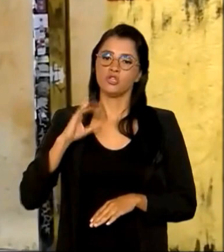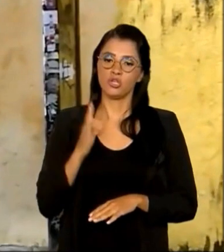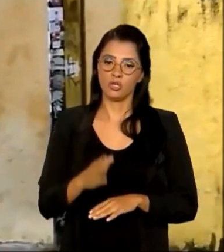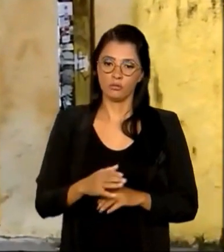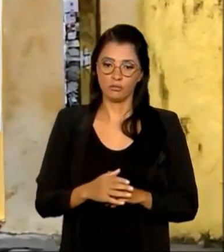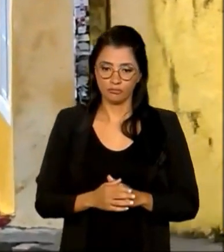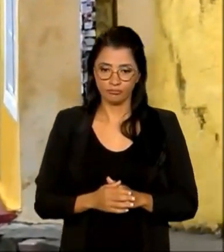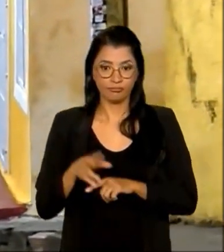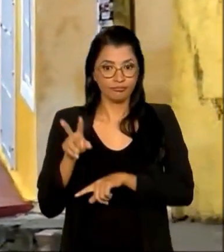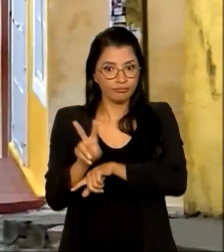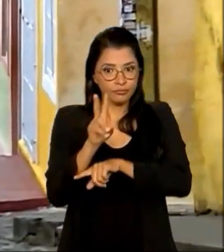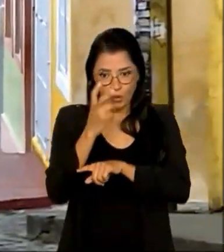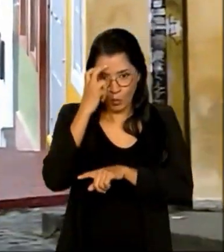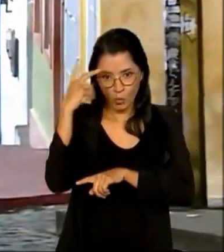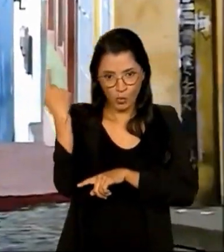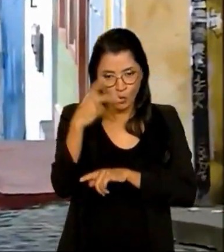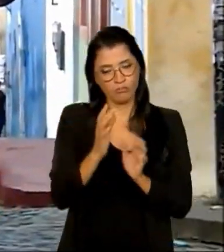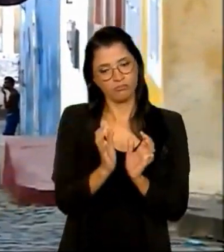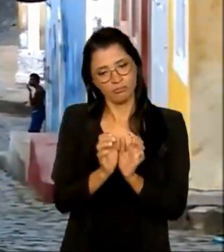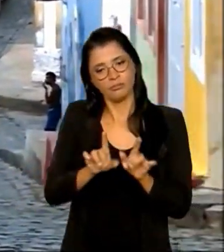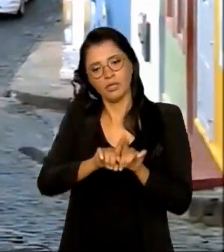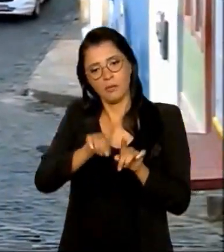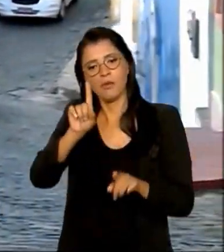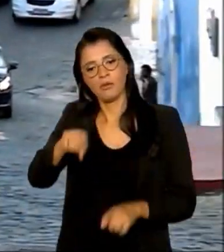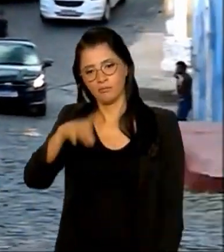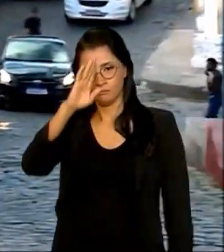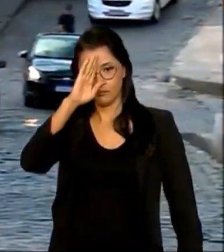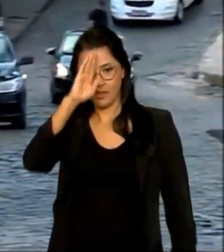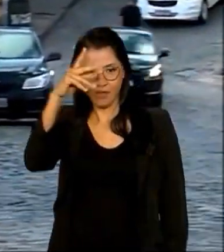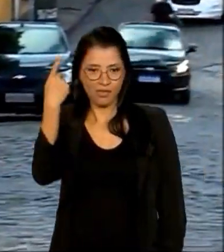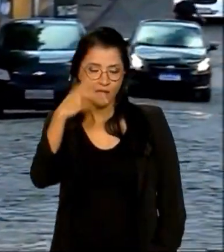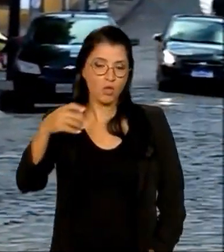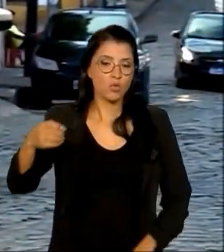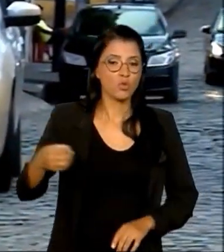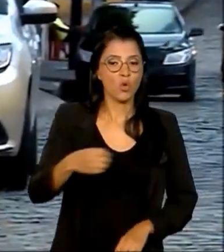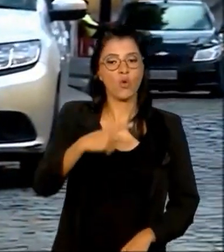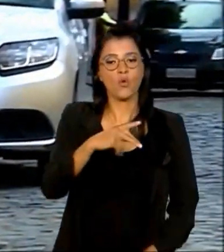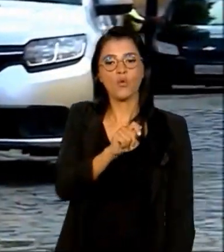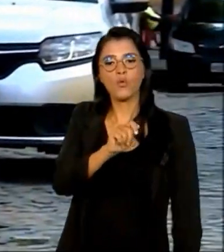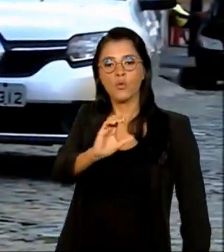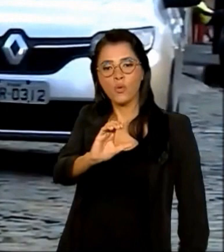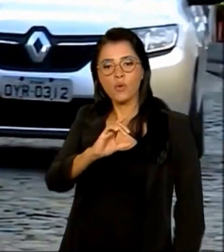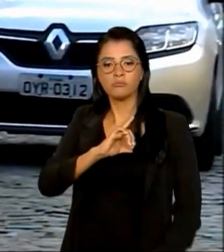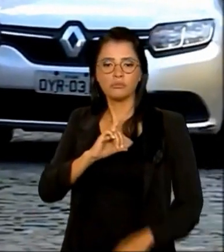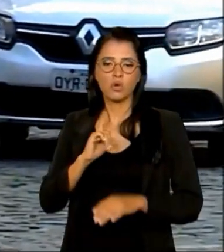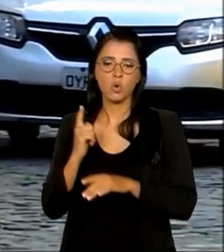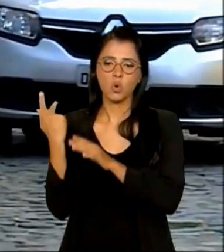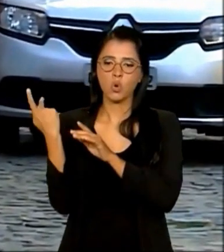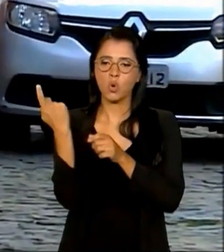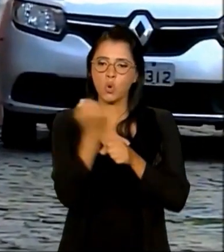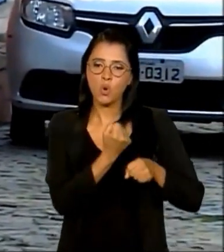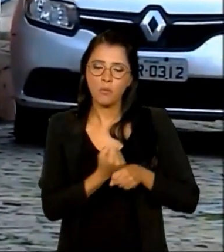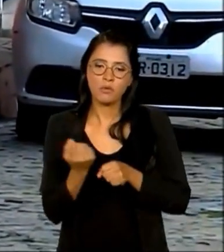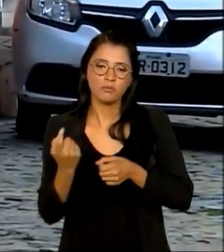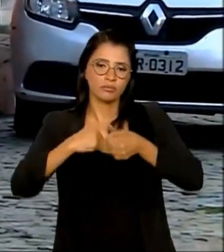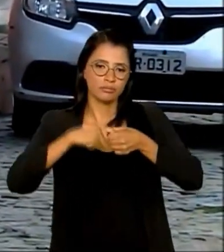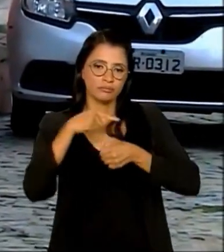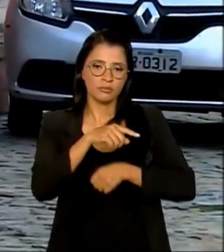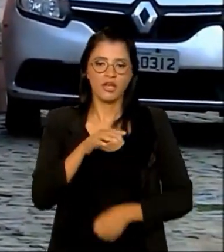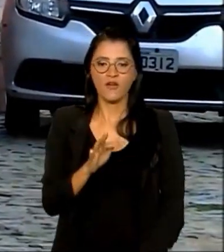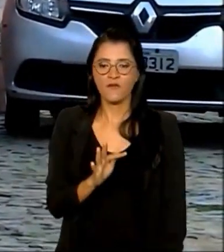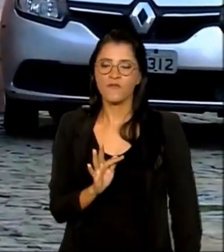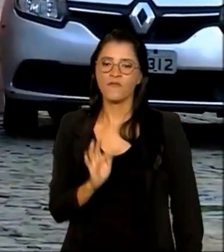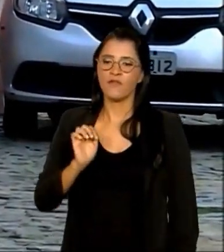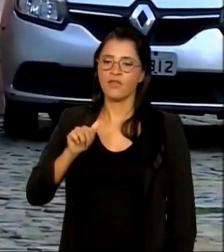preservação da cultura pernambucana também é prioridade no novo parque. Além de obras de restauração em Fernando